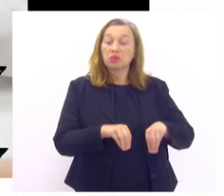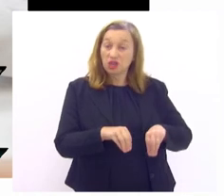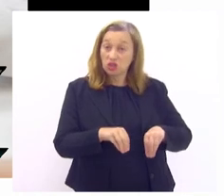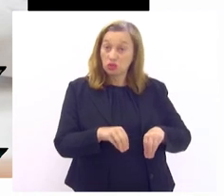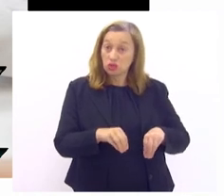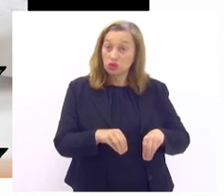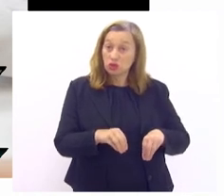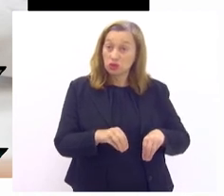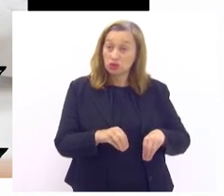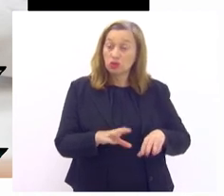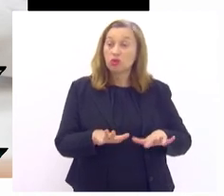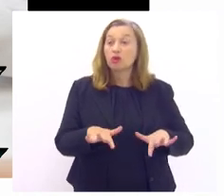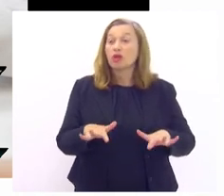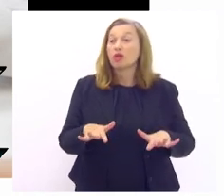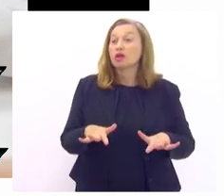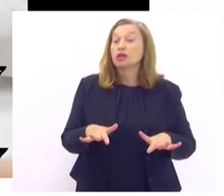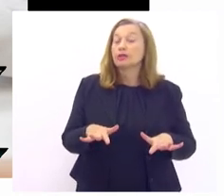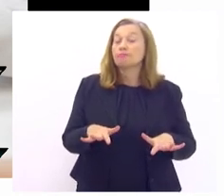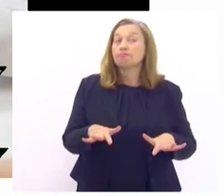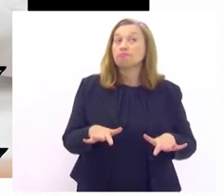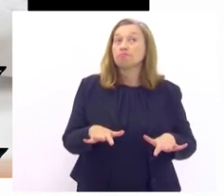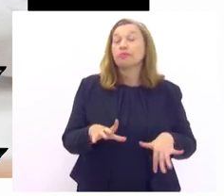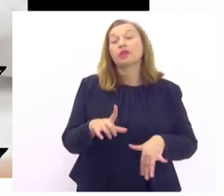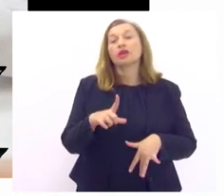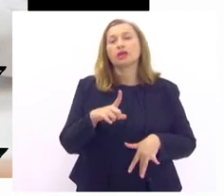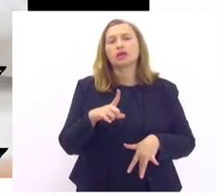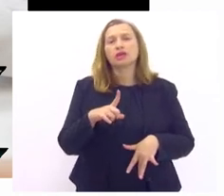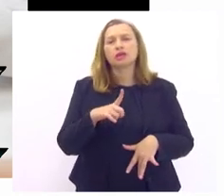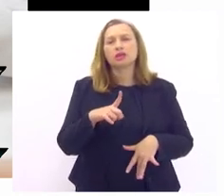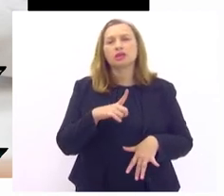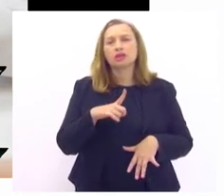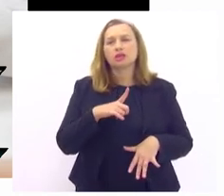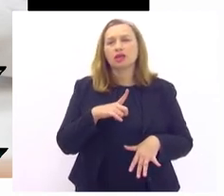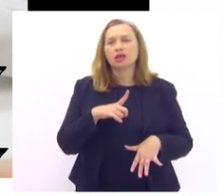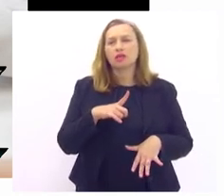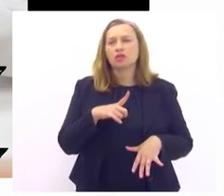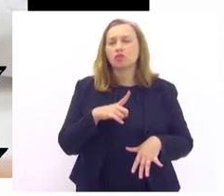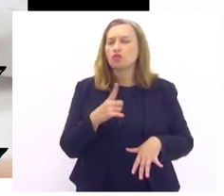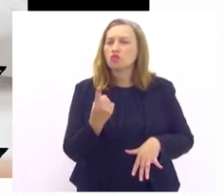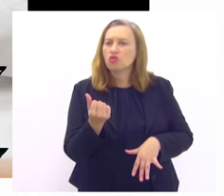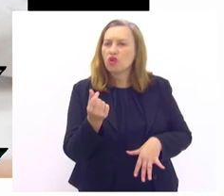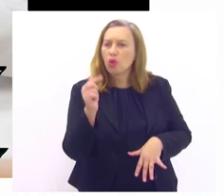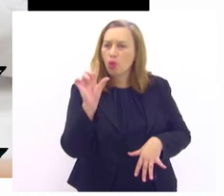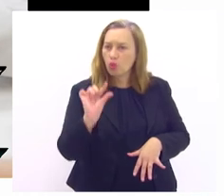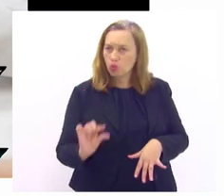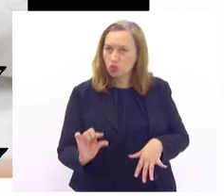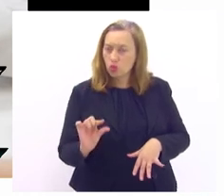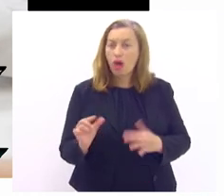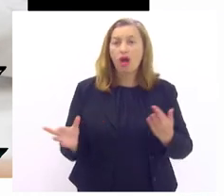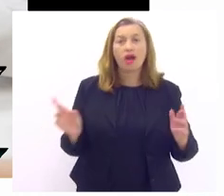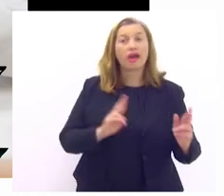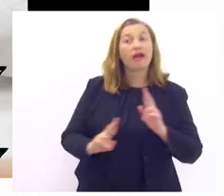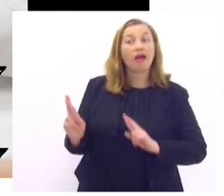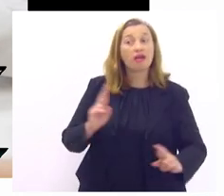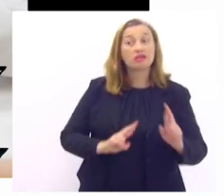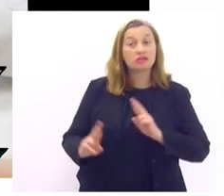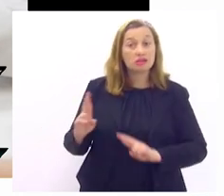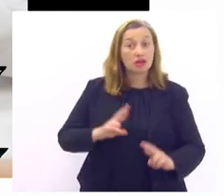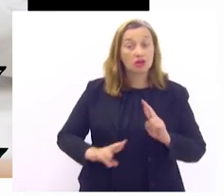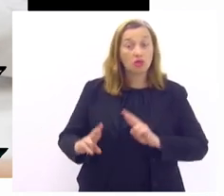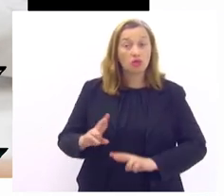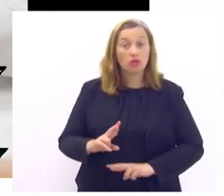intervenções que teriam que tem um baixíssimo custo em relação ao custo que é